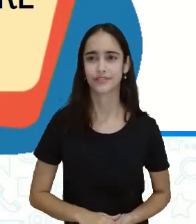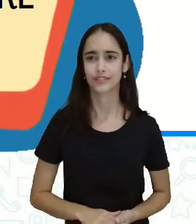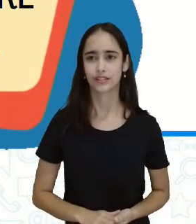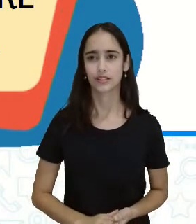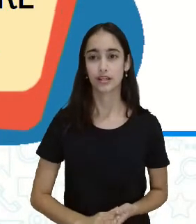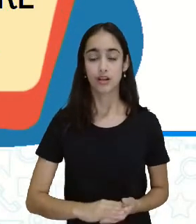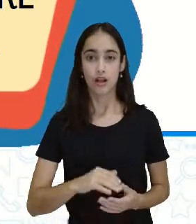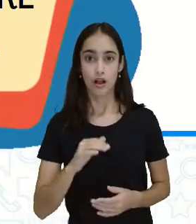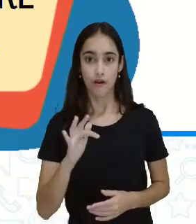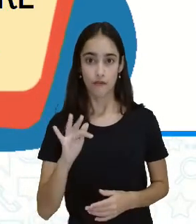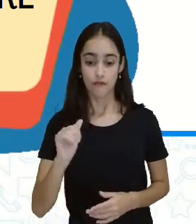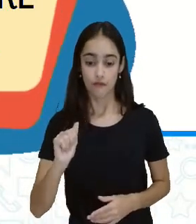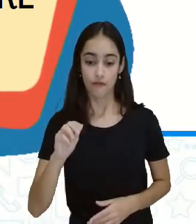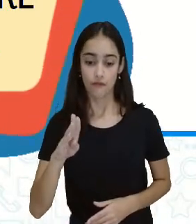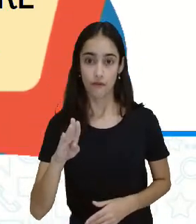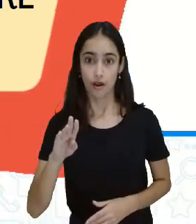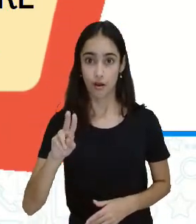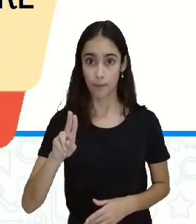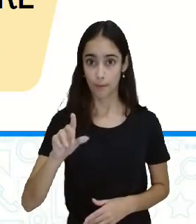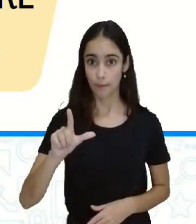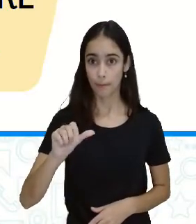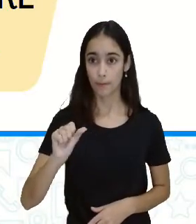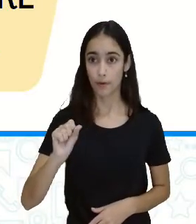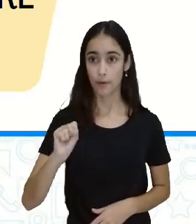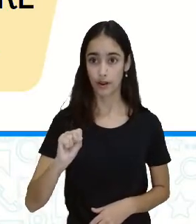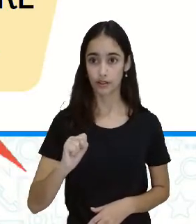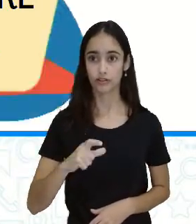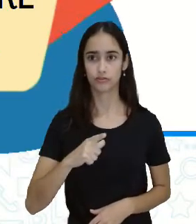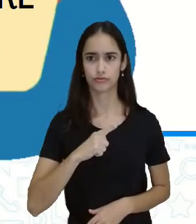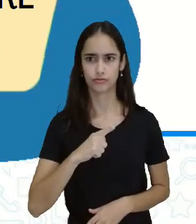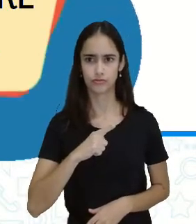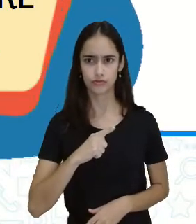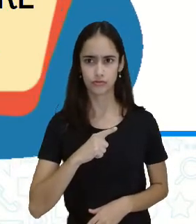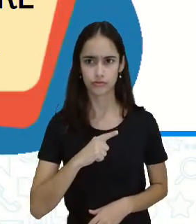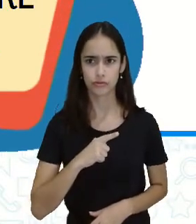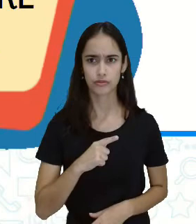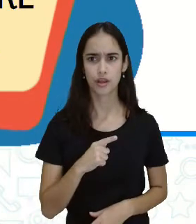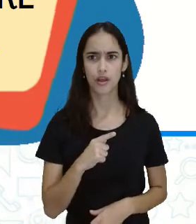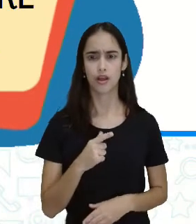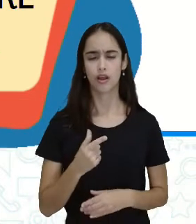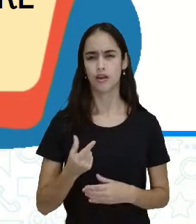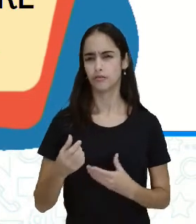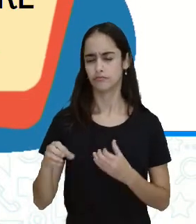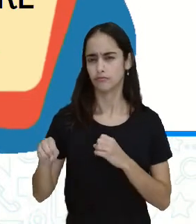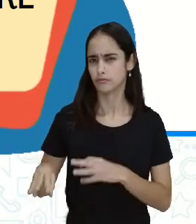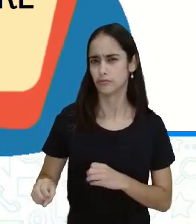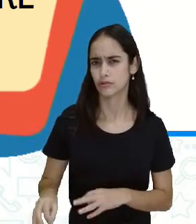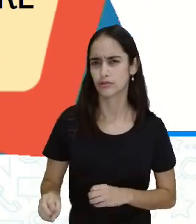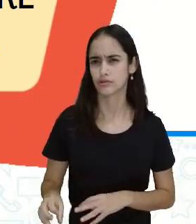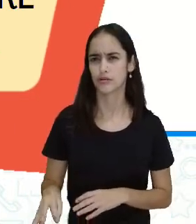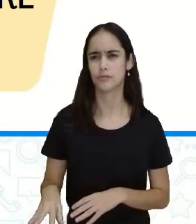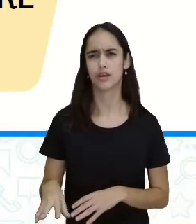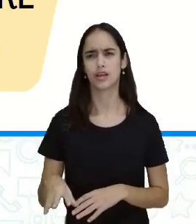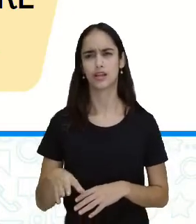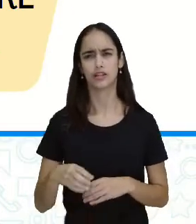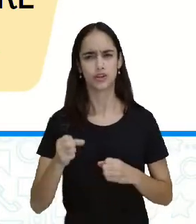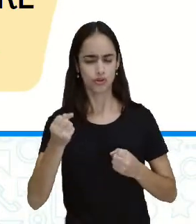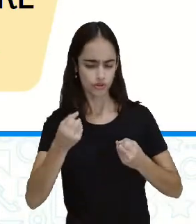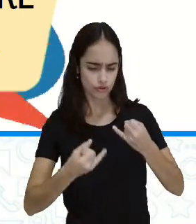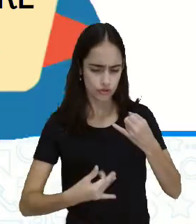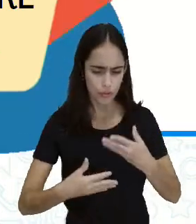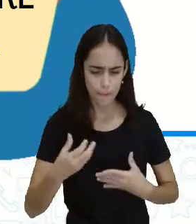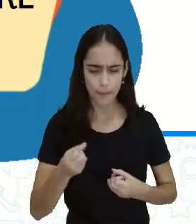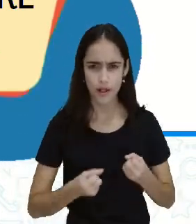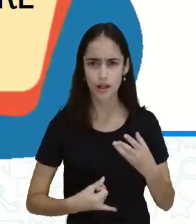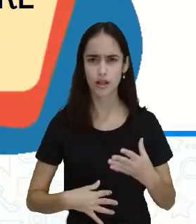moral e educativo, trazendo ensinamentos sobre a vida cotidiana, sobre o nosso dia